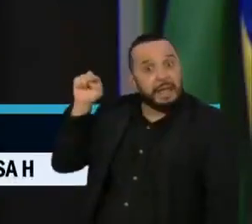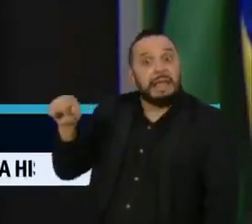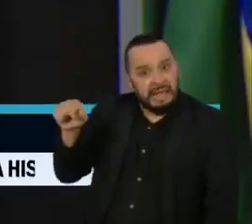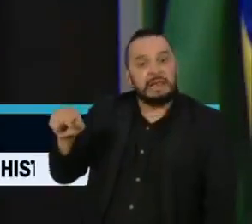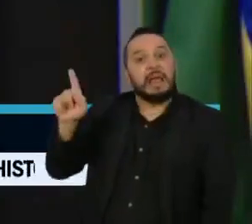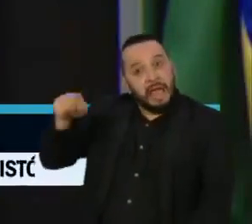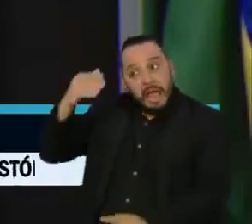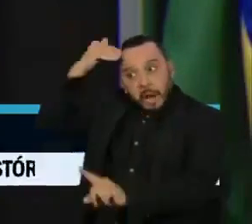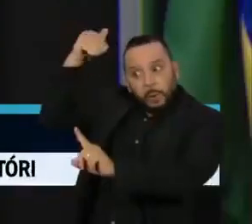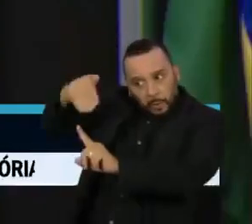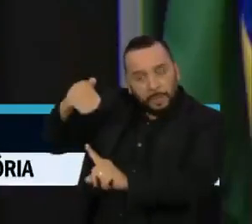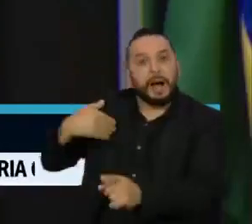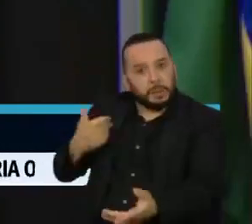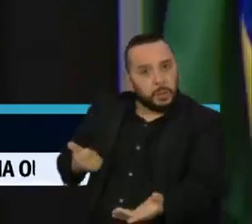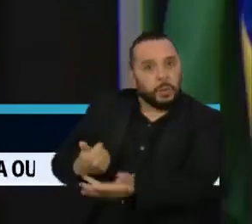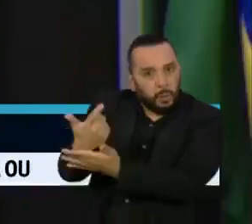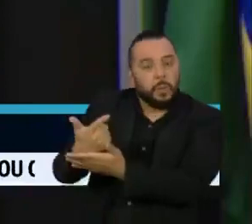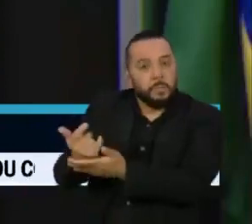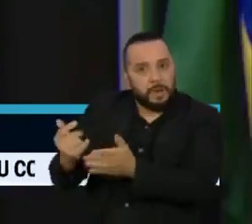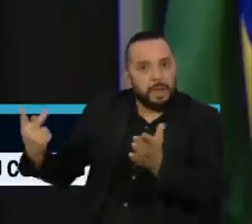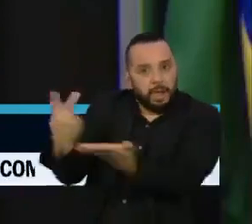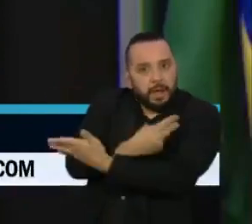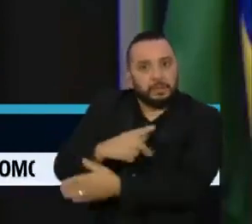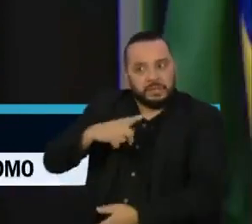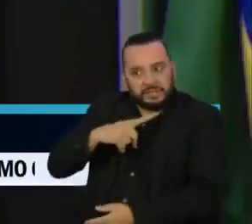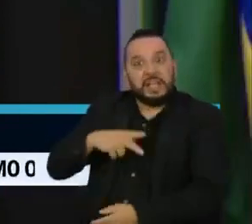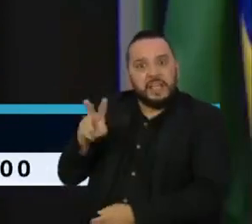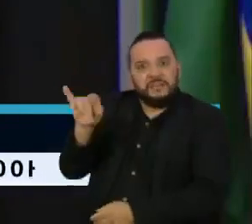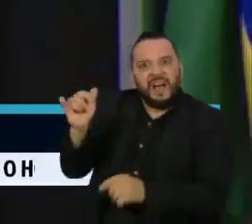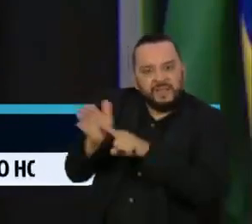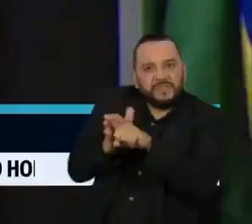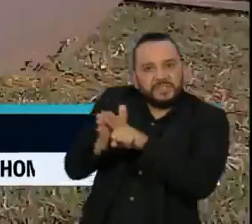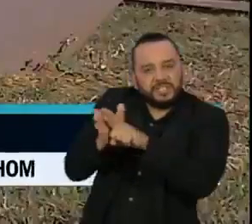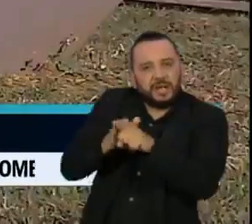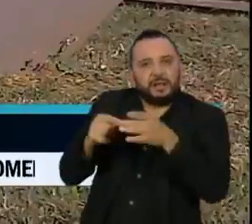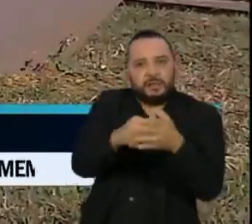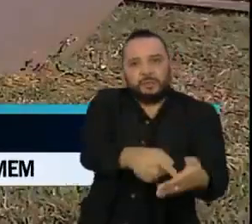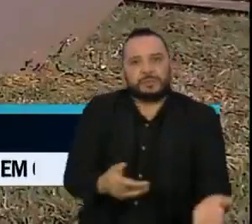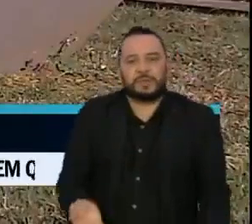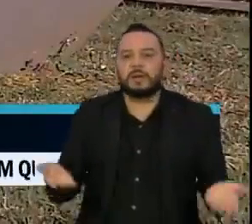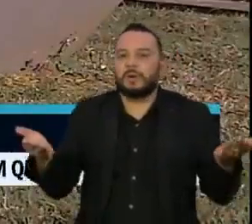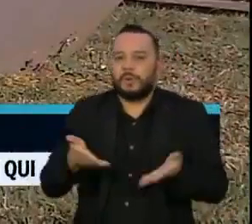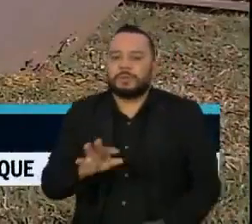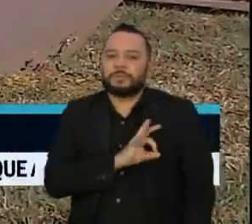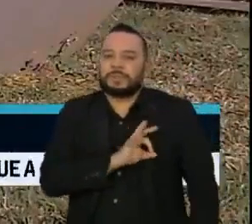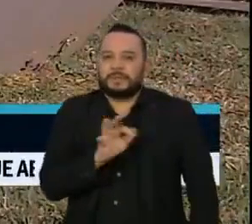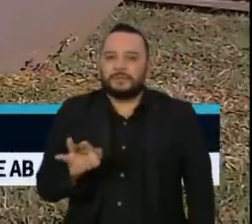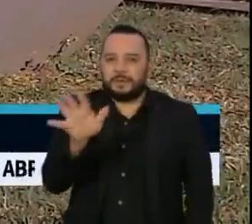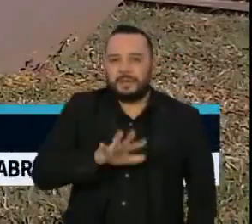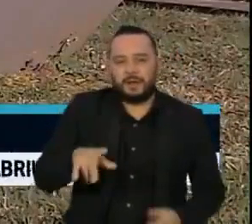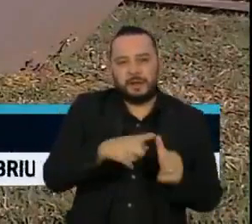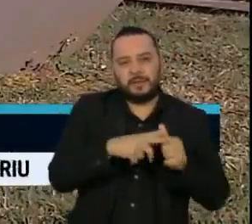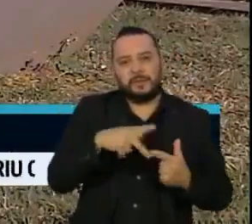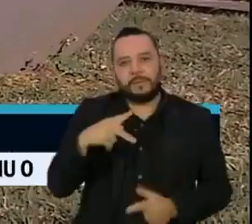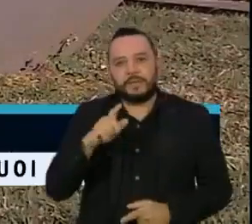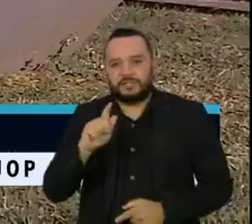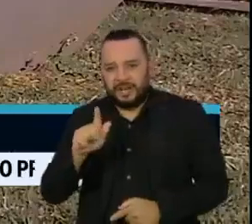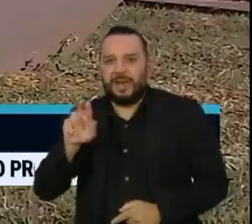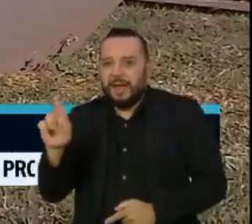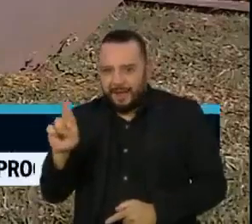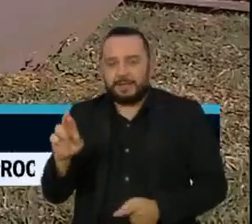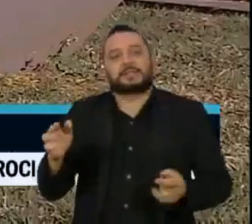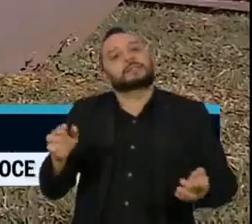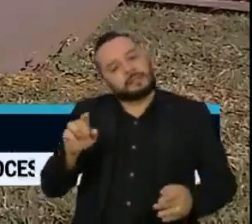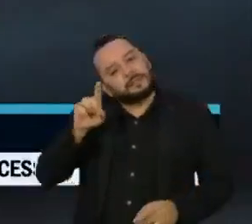envolvido nessa negociação e afirmando que iria investigar a denúncia. Hoje, a Polícia Federal e a Procuradoria da República